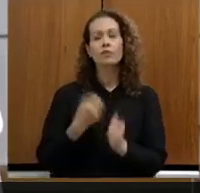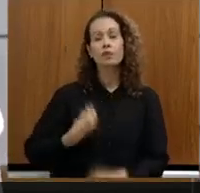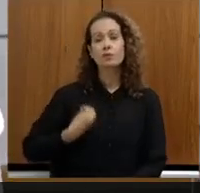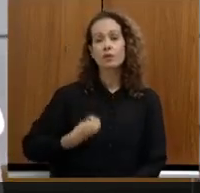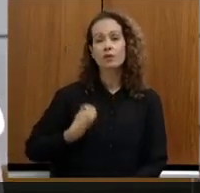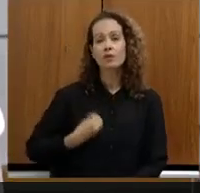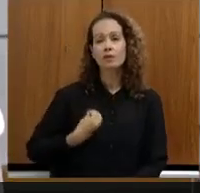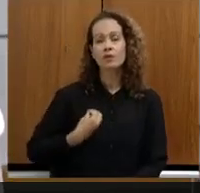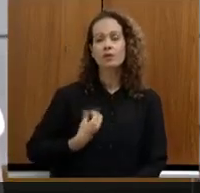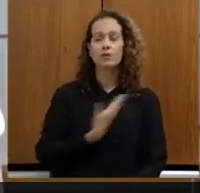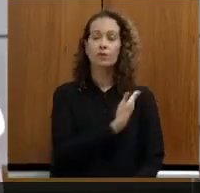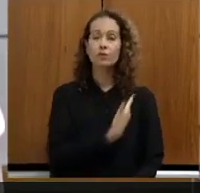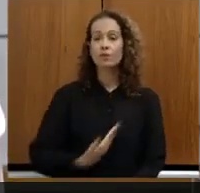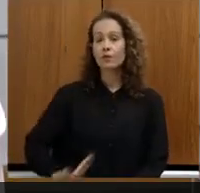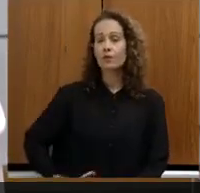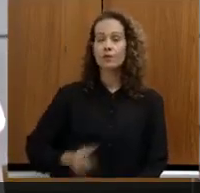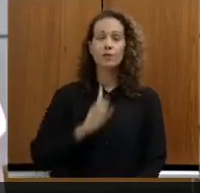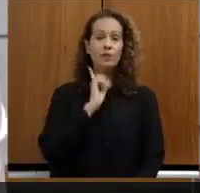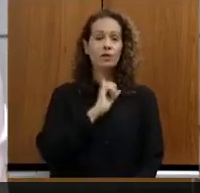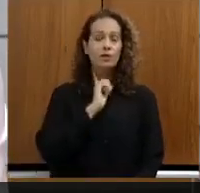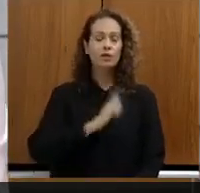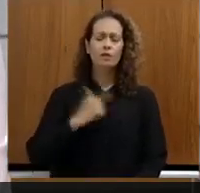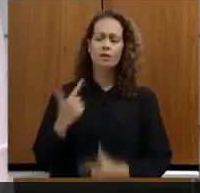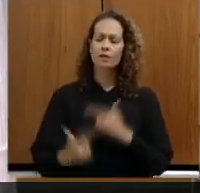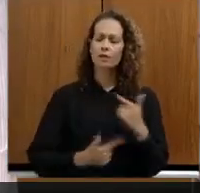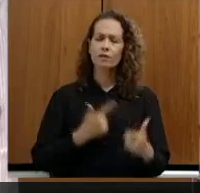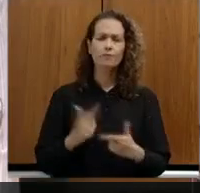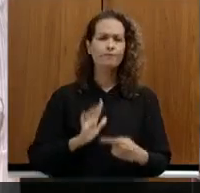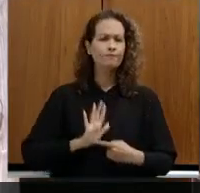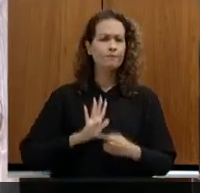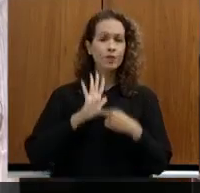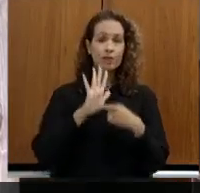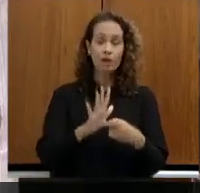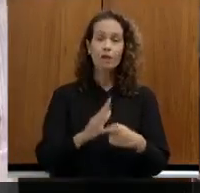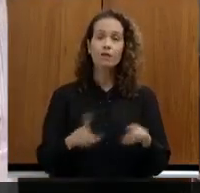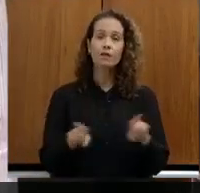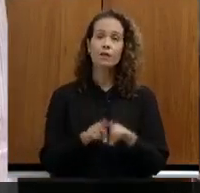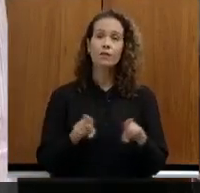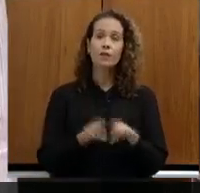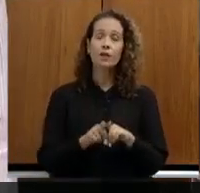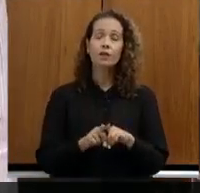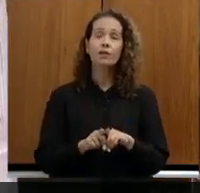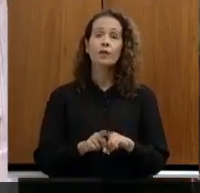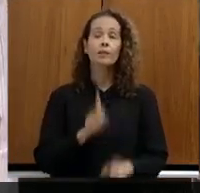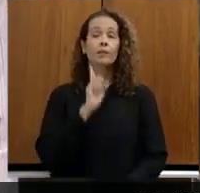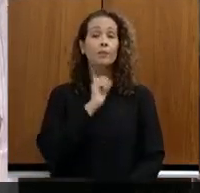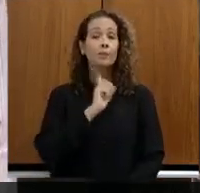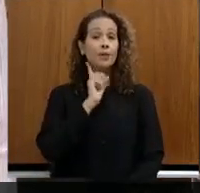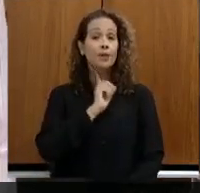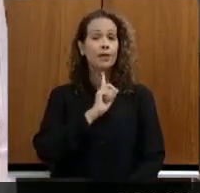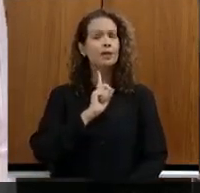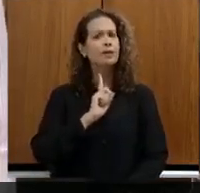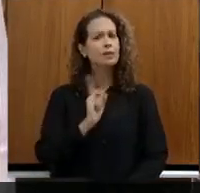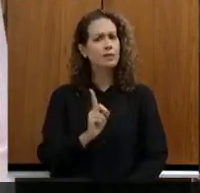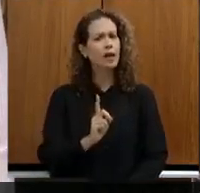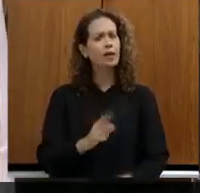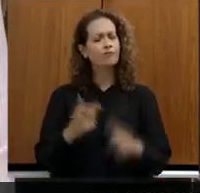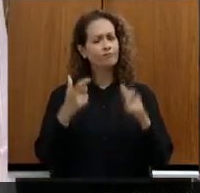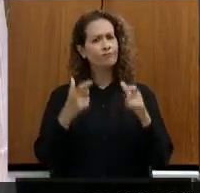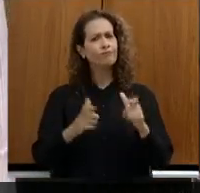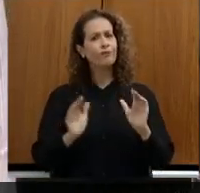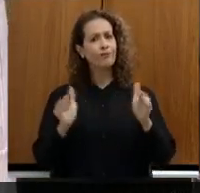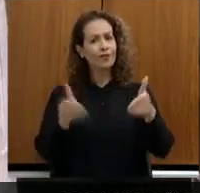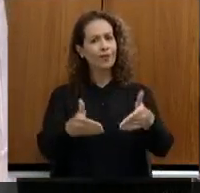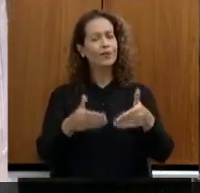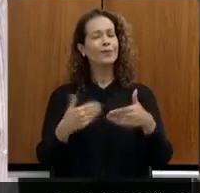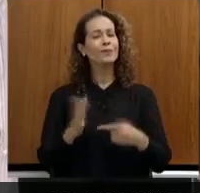do governo de Minas Gerais, fazendo um trabalho de destaque e colocando Minas, viu, Marília, no devido lugar. Nós